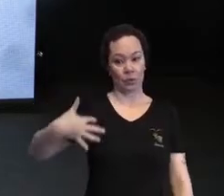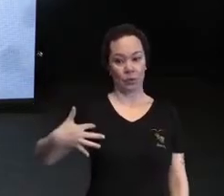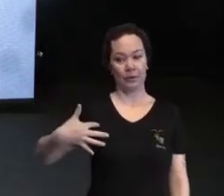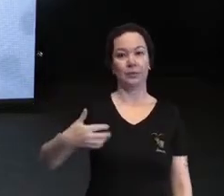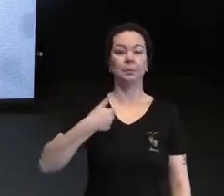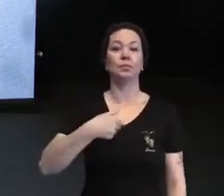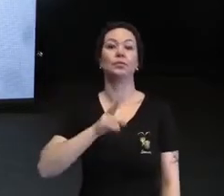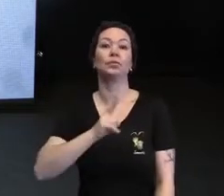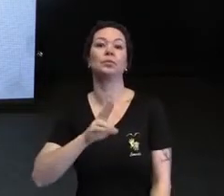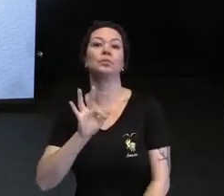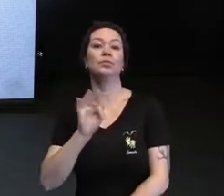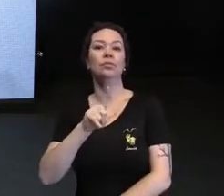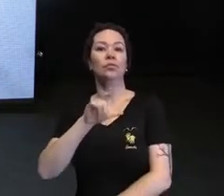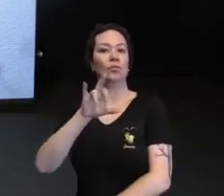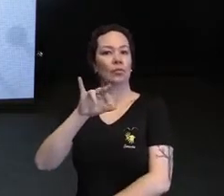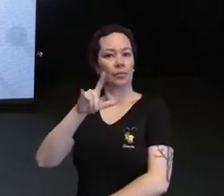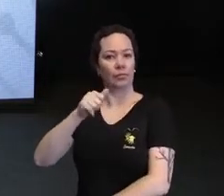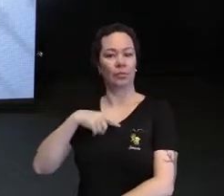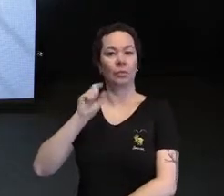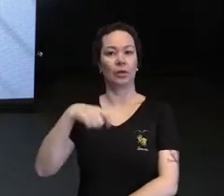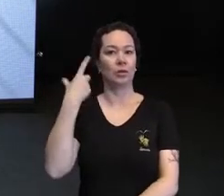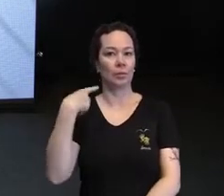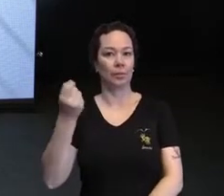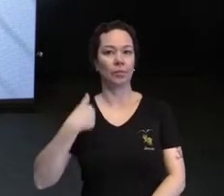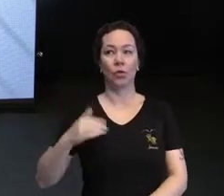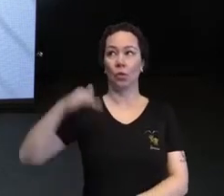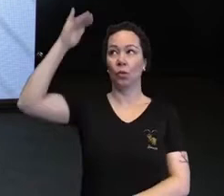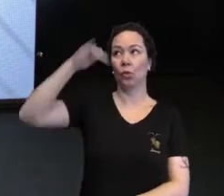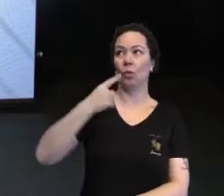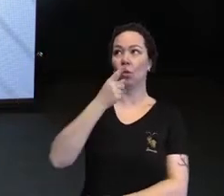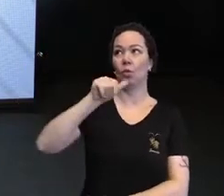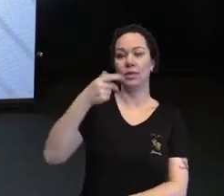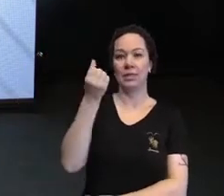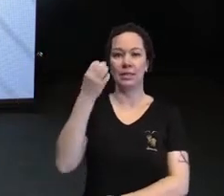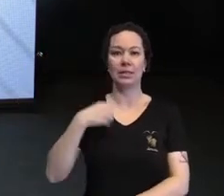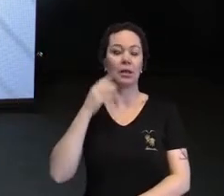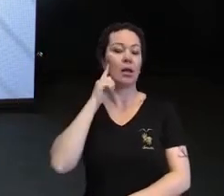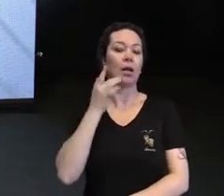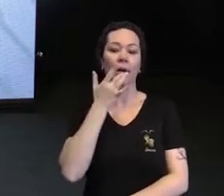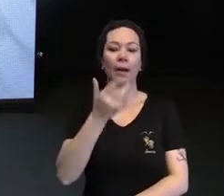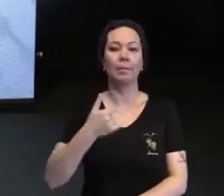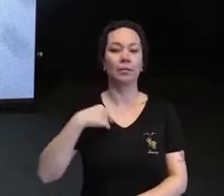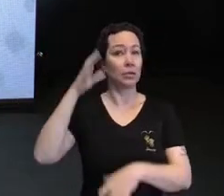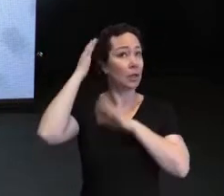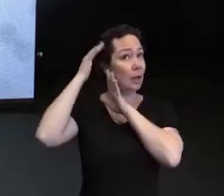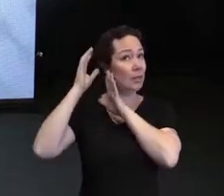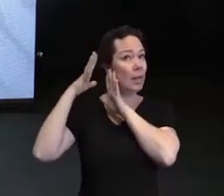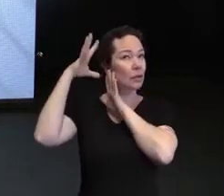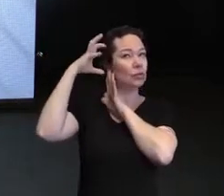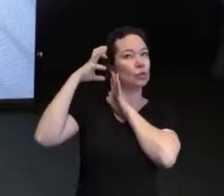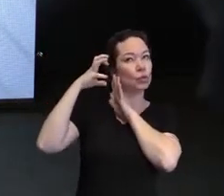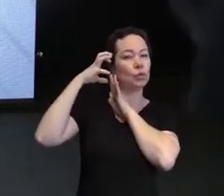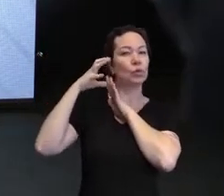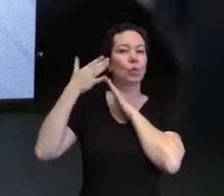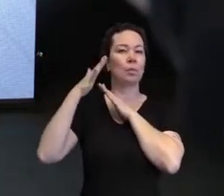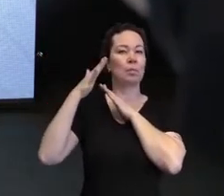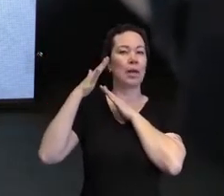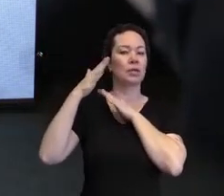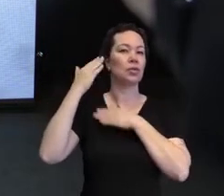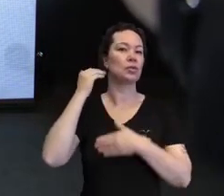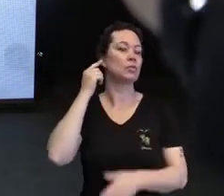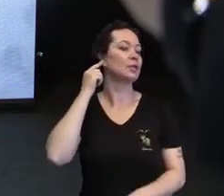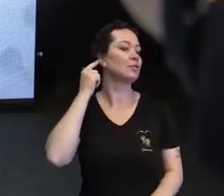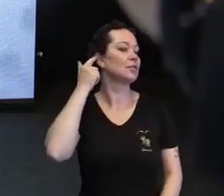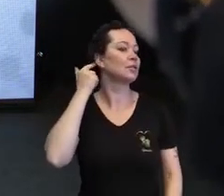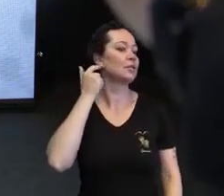Eu me chamo Flávia Cortinóvis, eu sou uma mulher de 1,60m, branca, tenho cabelos castanhos escuros na altura da